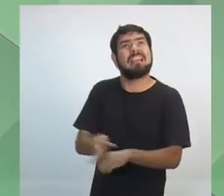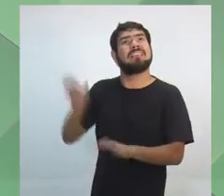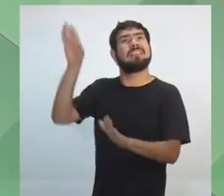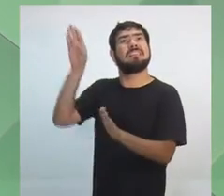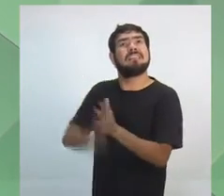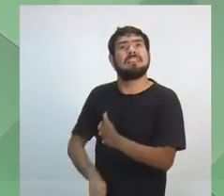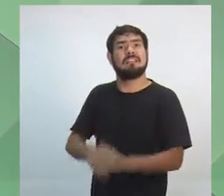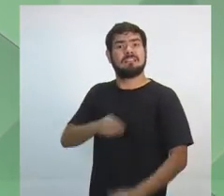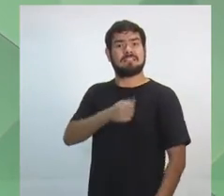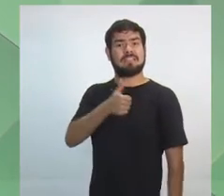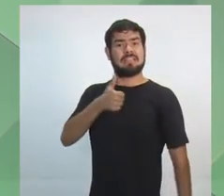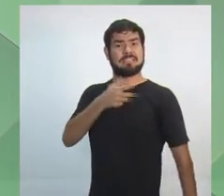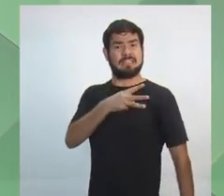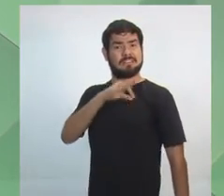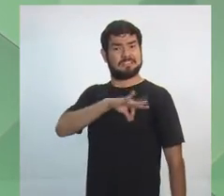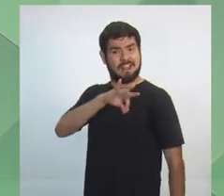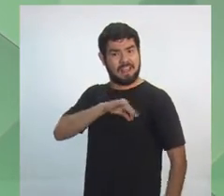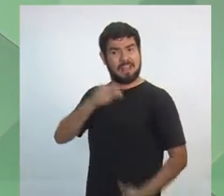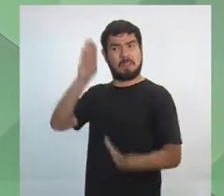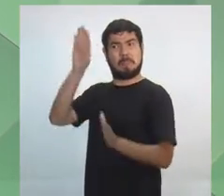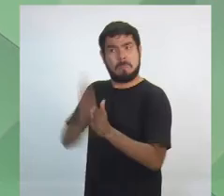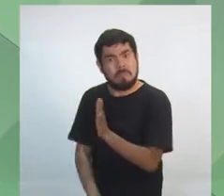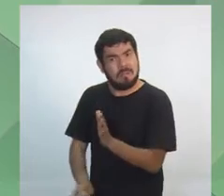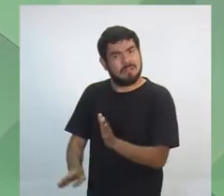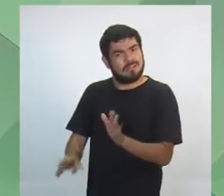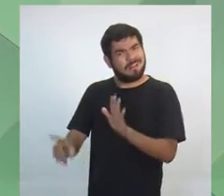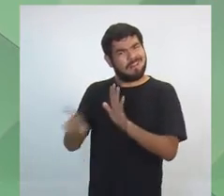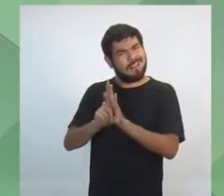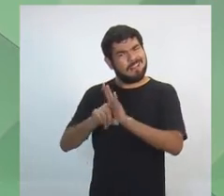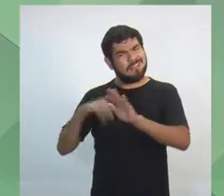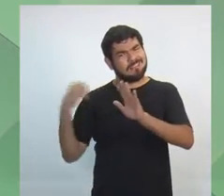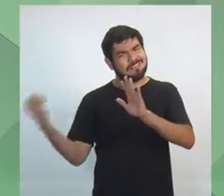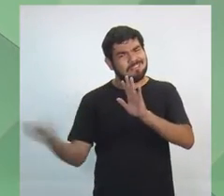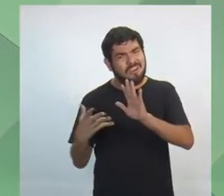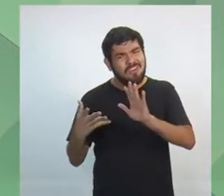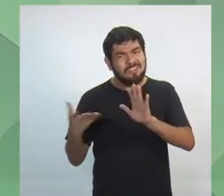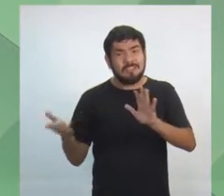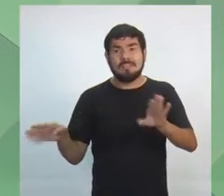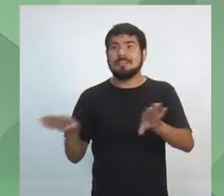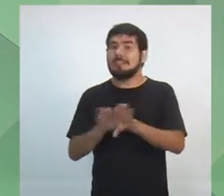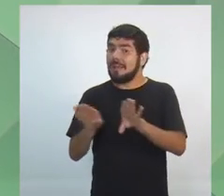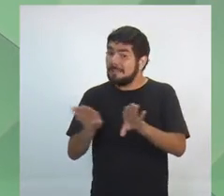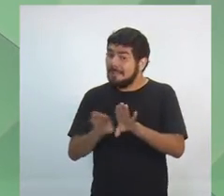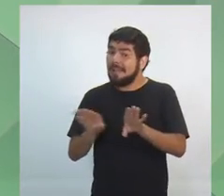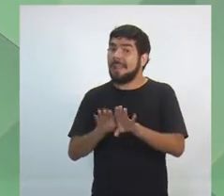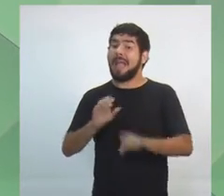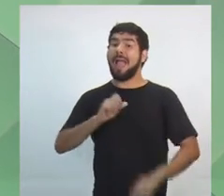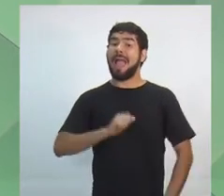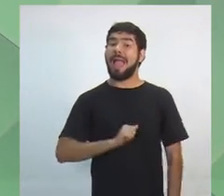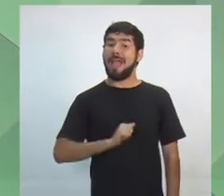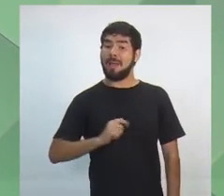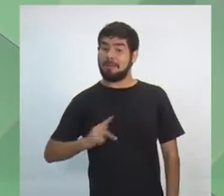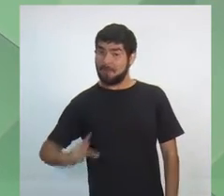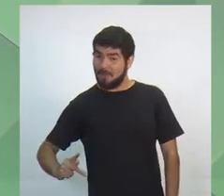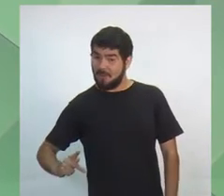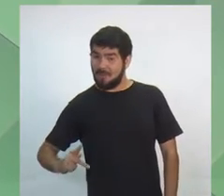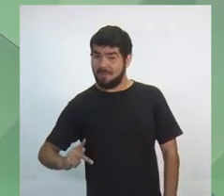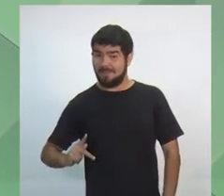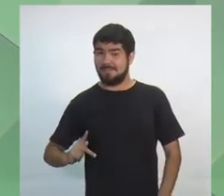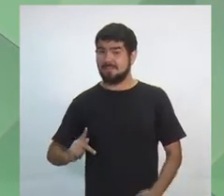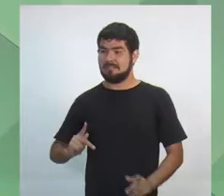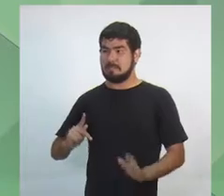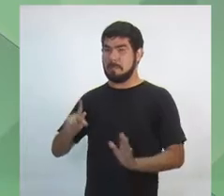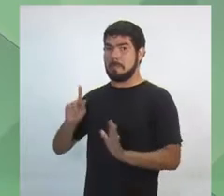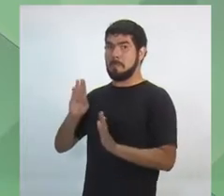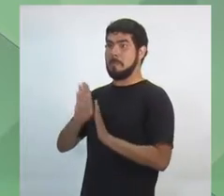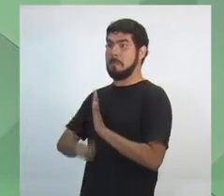salário. E, mais grave, está aí uma reforma previdenciária, que querem fazer para tirar de você